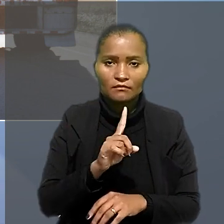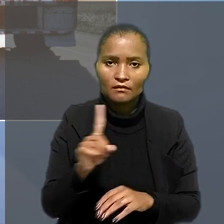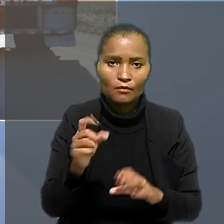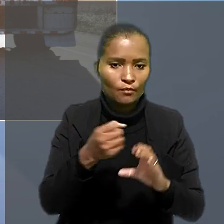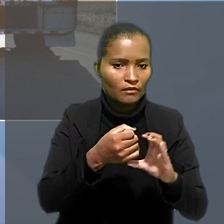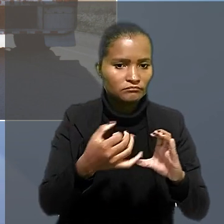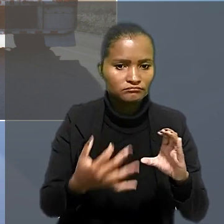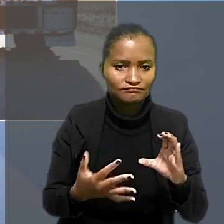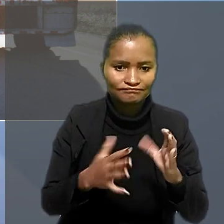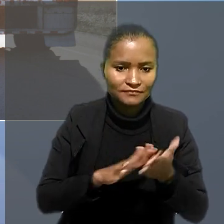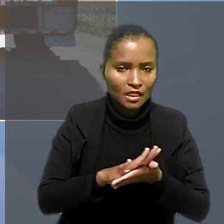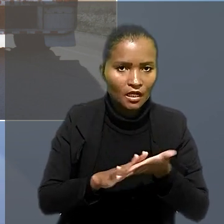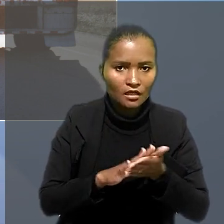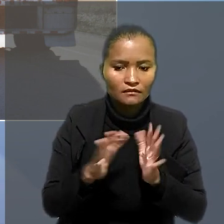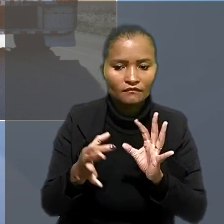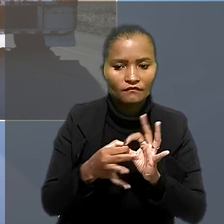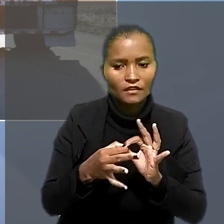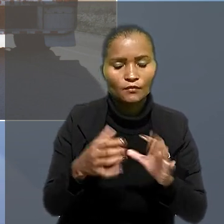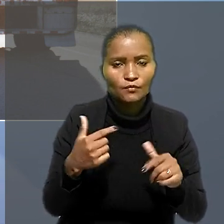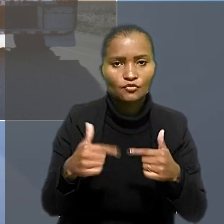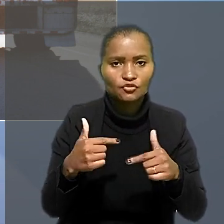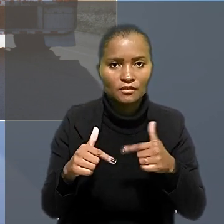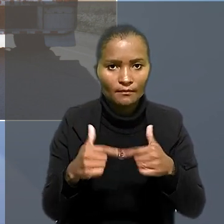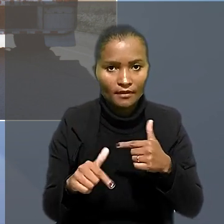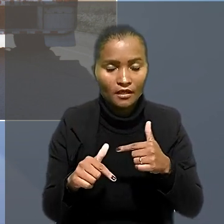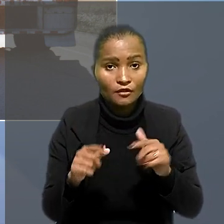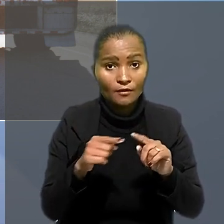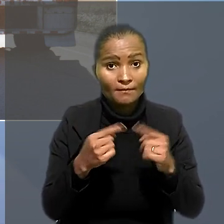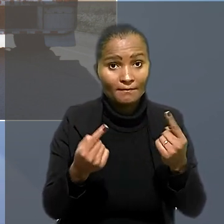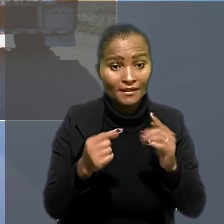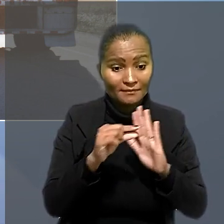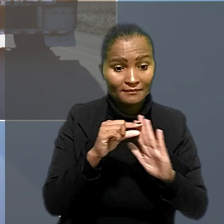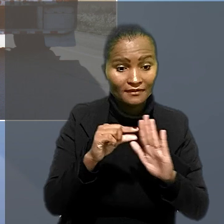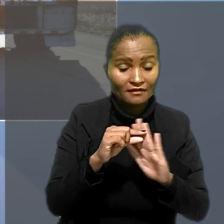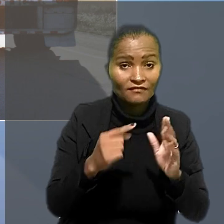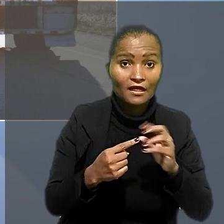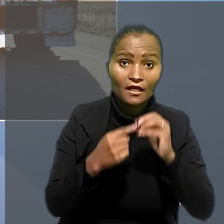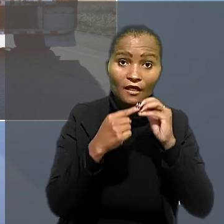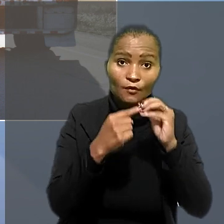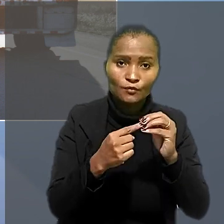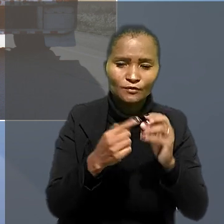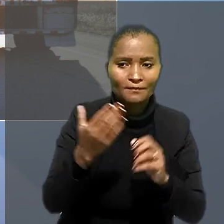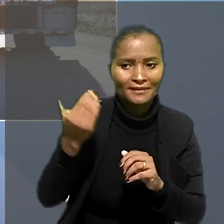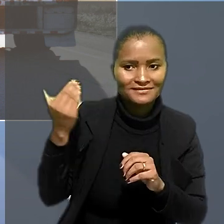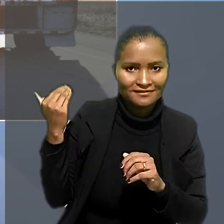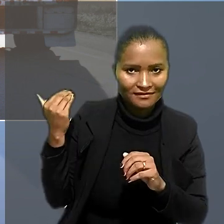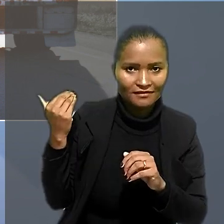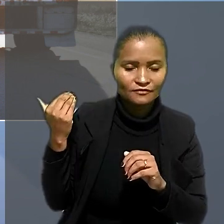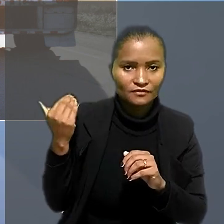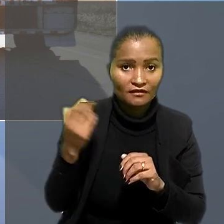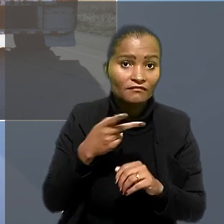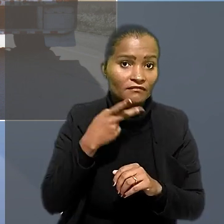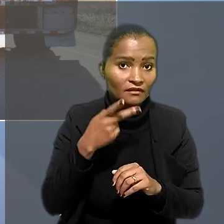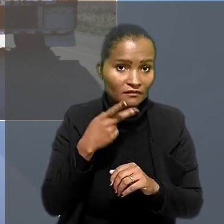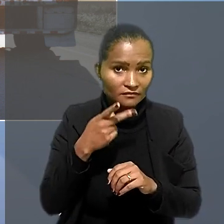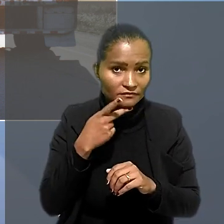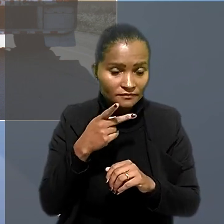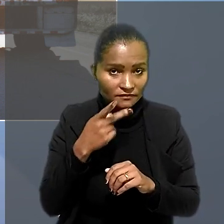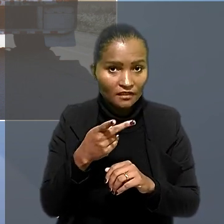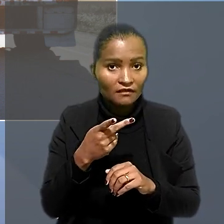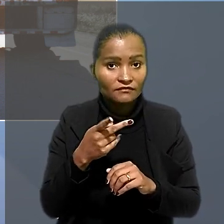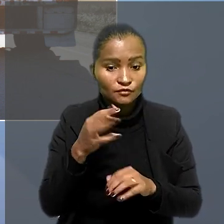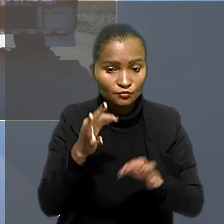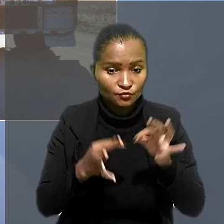caracterizando em nenhuma hipótese o vínculo de emprego. Já o parágrafo único que estava vigente à época estabelecia